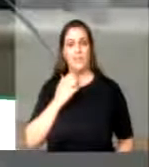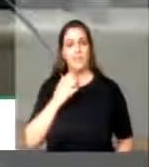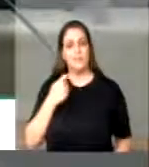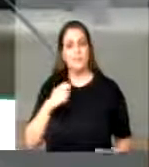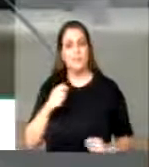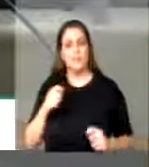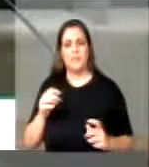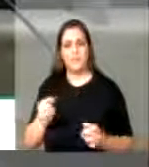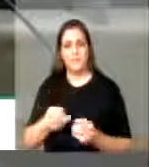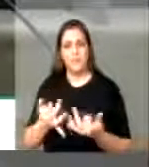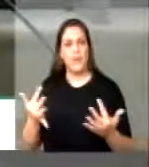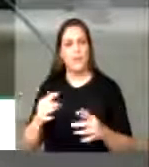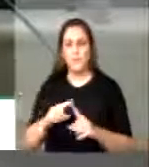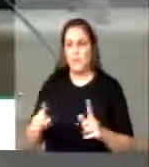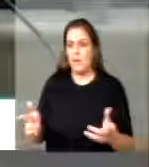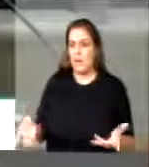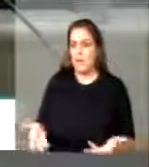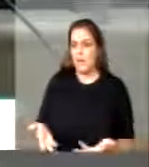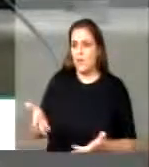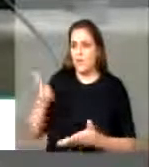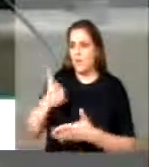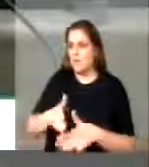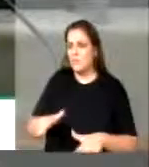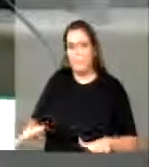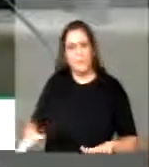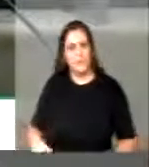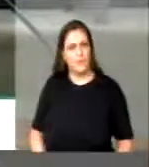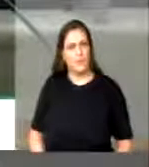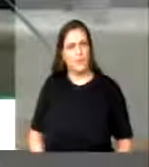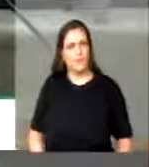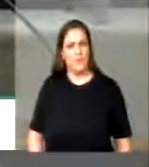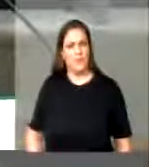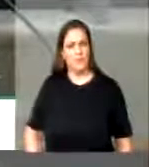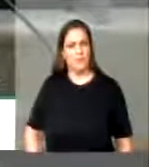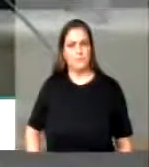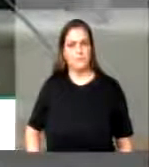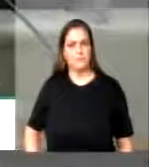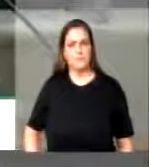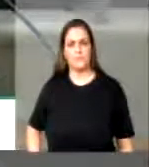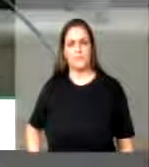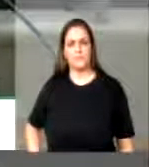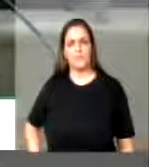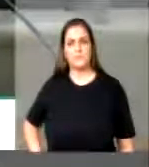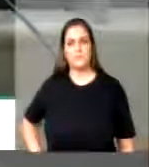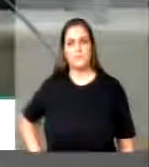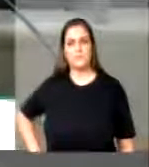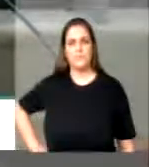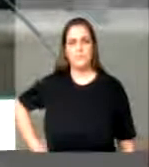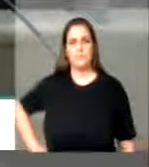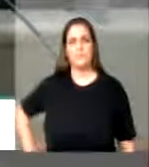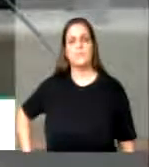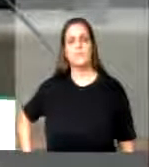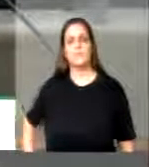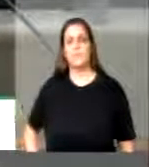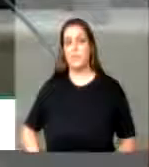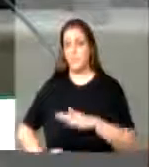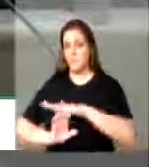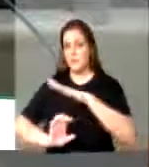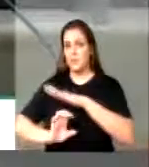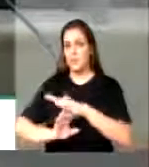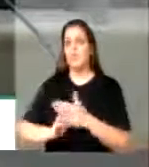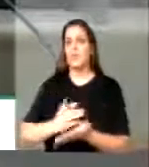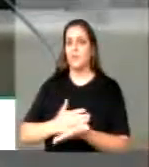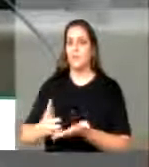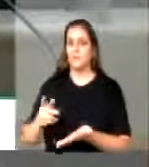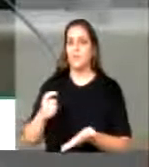início de 2017. As empresas passaram a contribuir com parcela do lucro líquido de 9